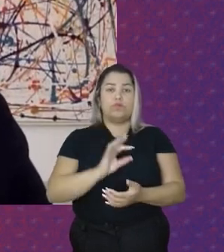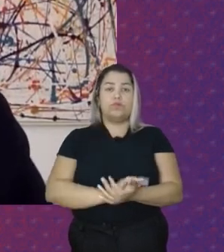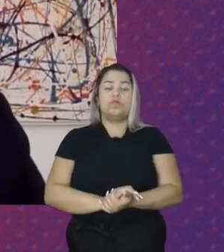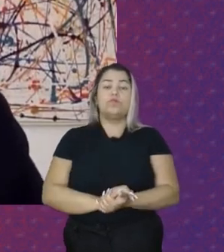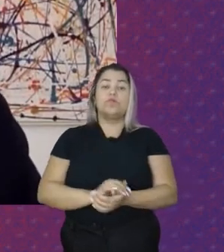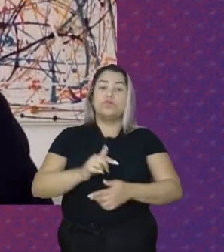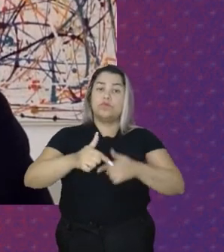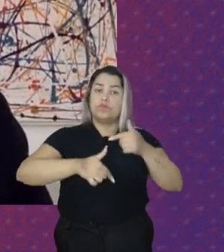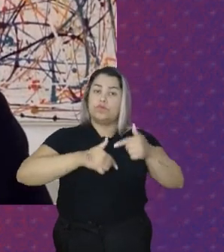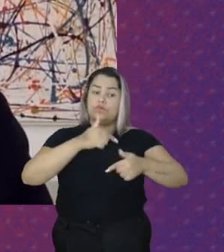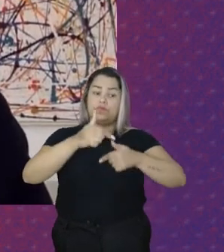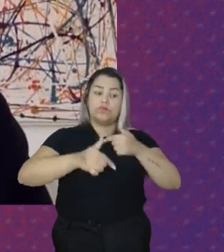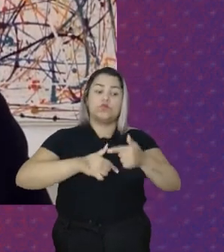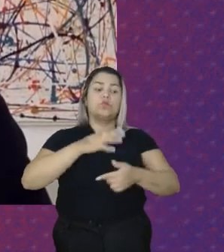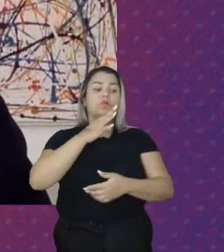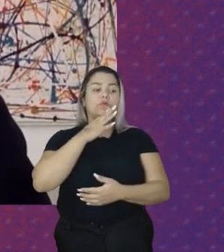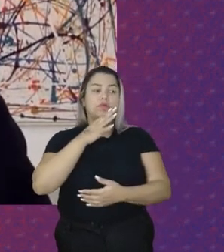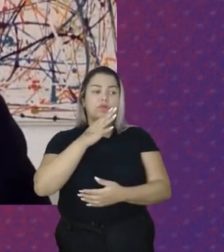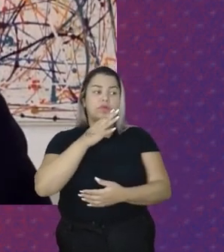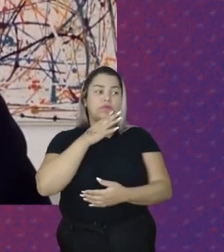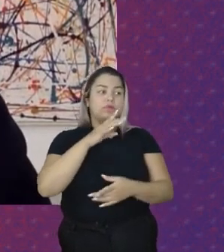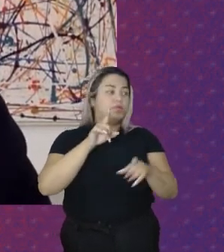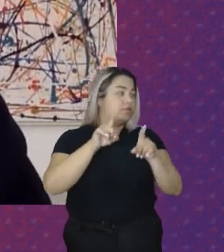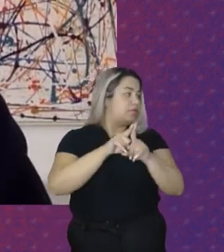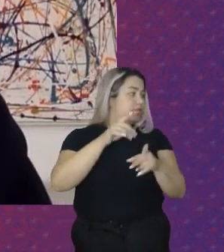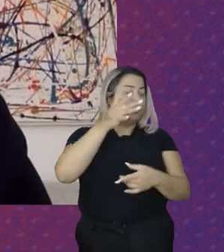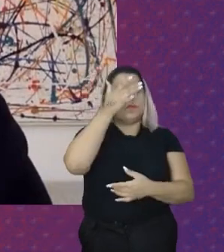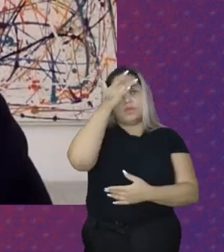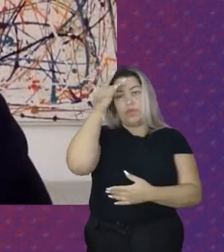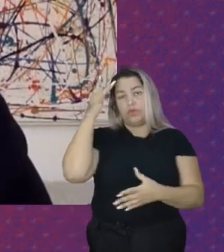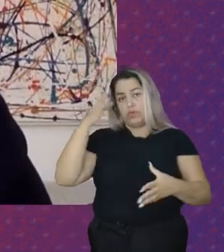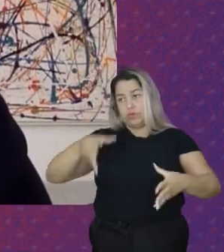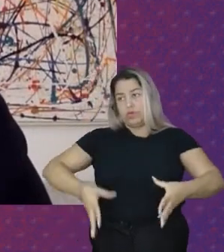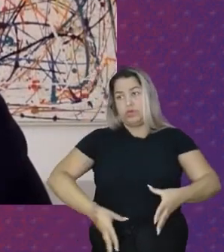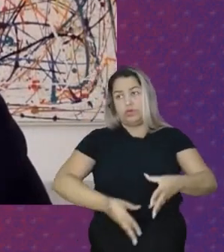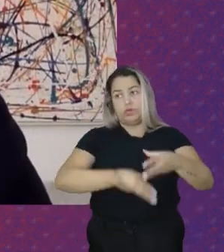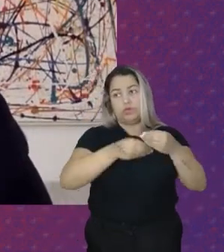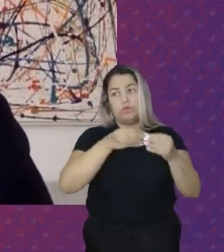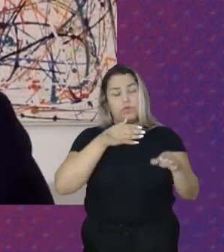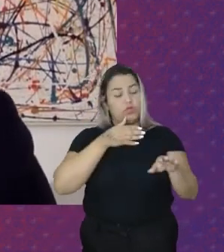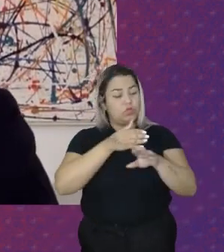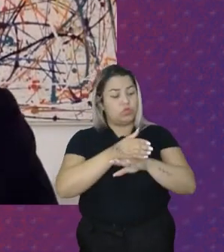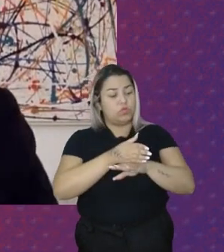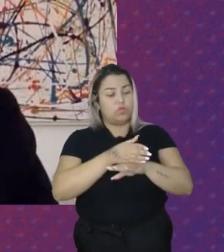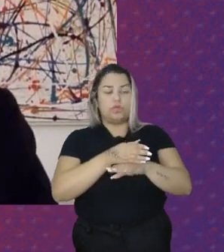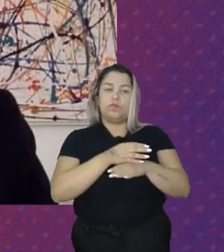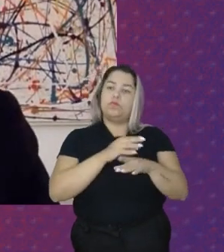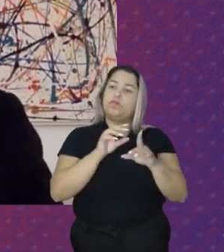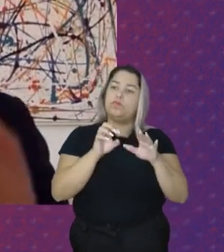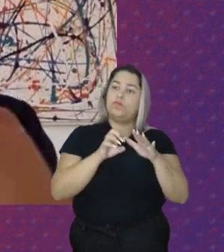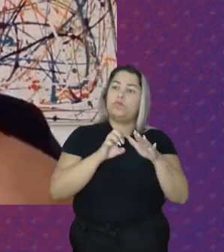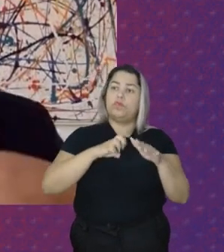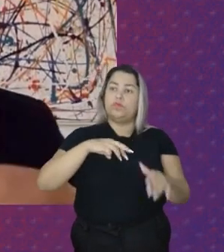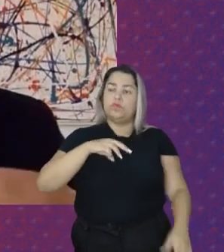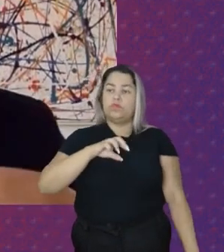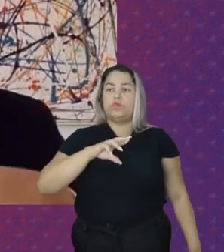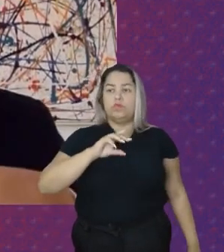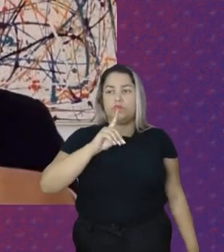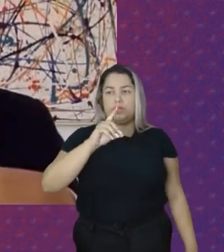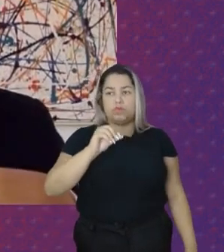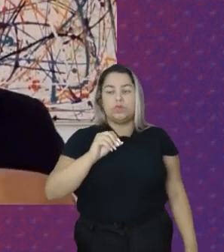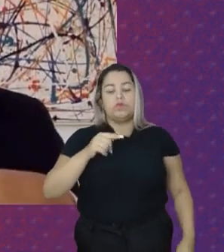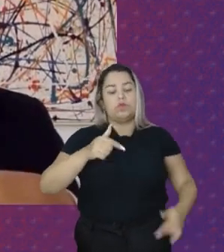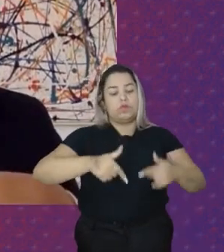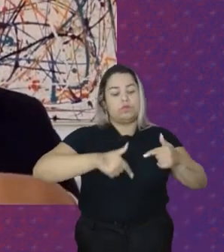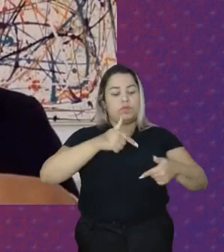trabalho Reconhece Que as pessoas Que ingressam No mercado Informal Como é o caso